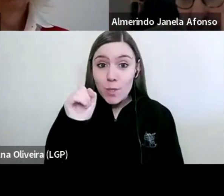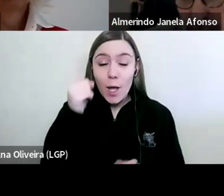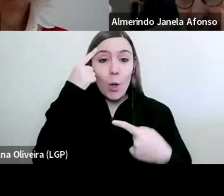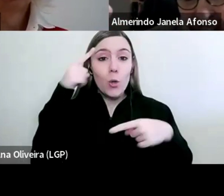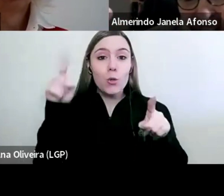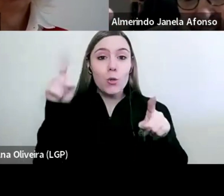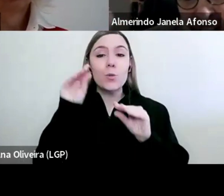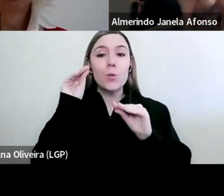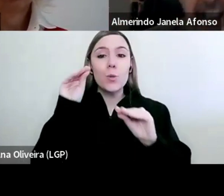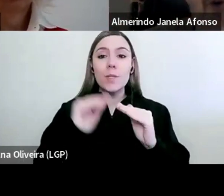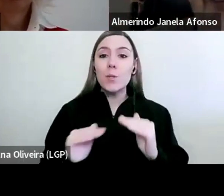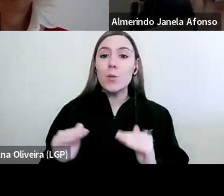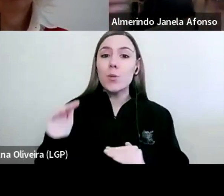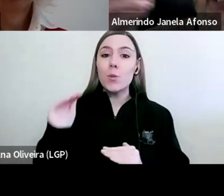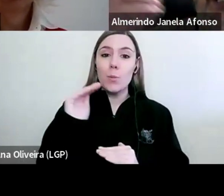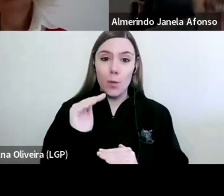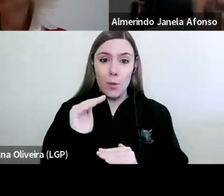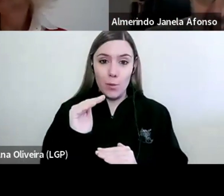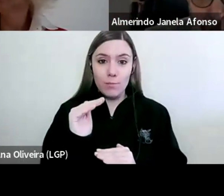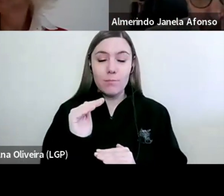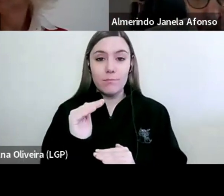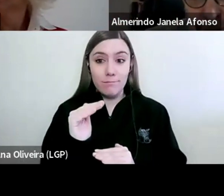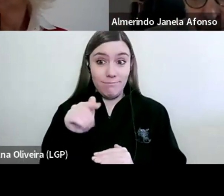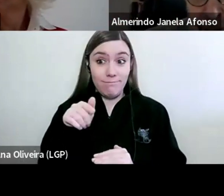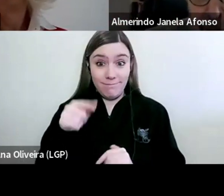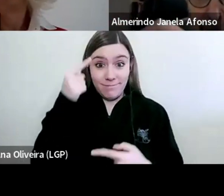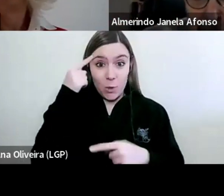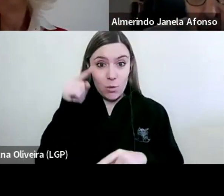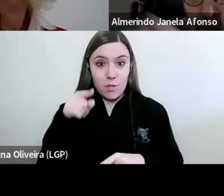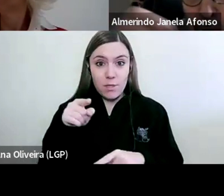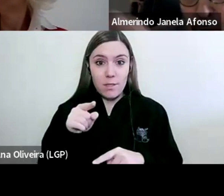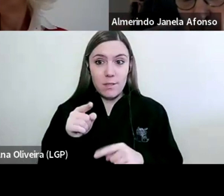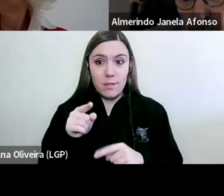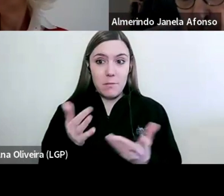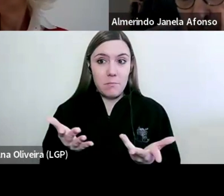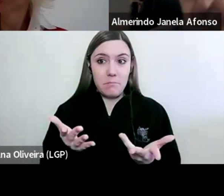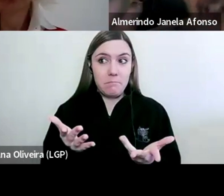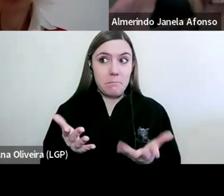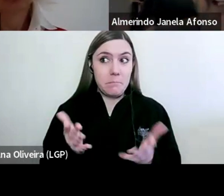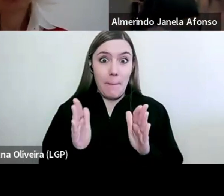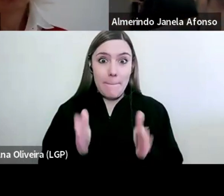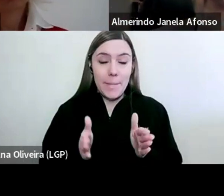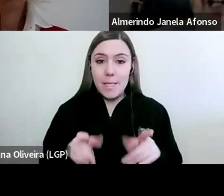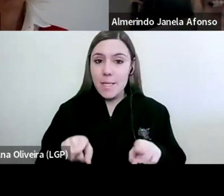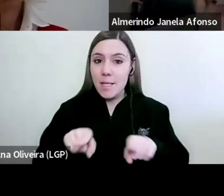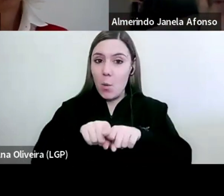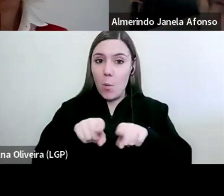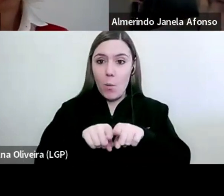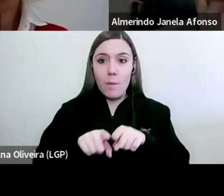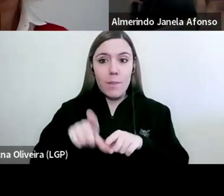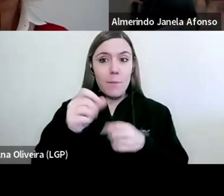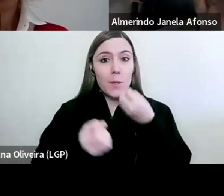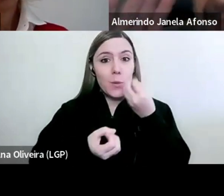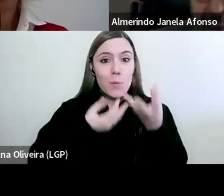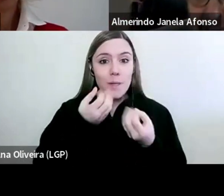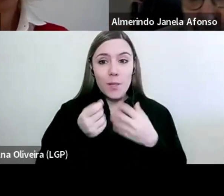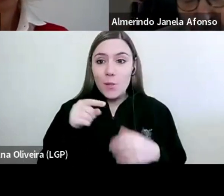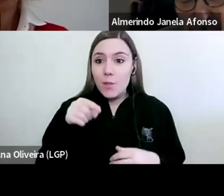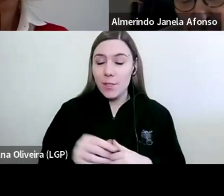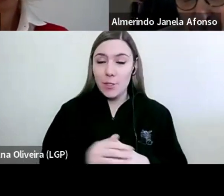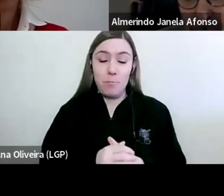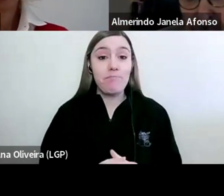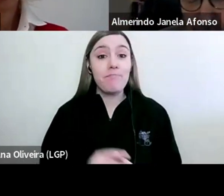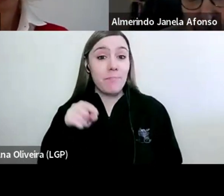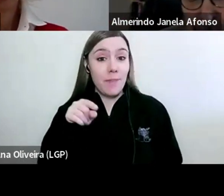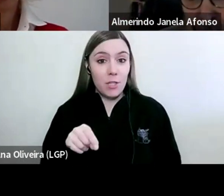superior, que não necessitarão menos do que outros destes esclarecimentos. Este